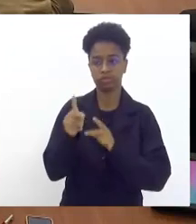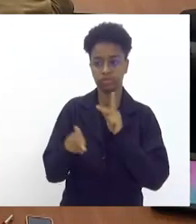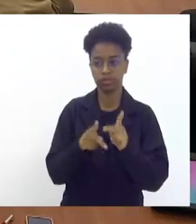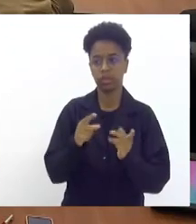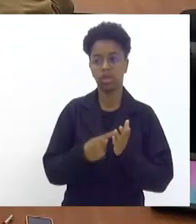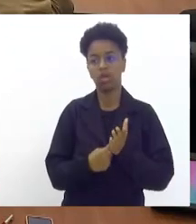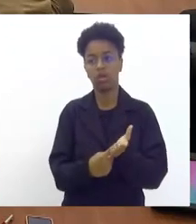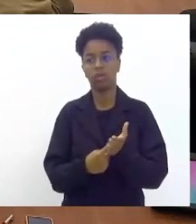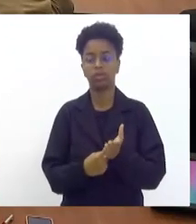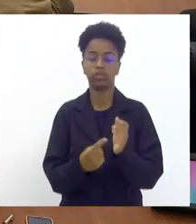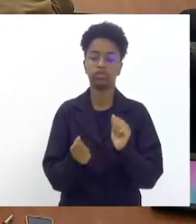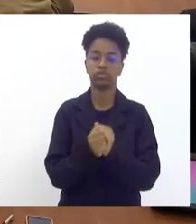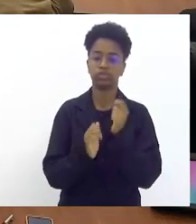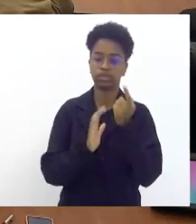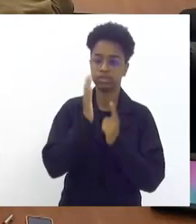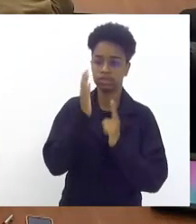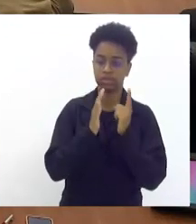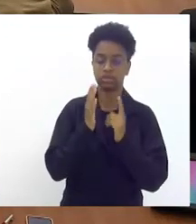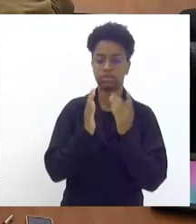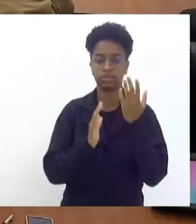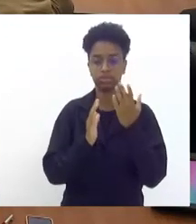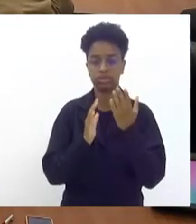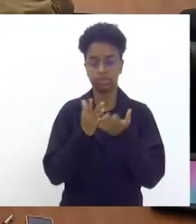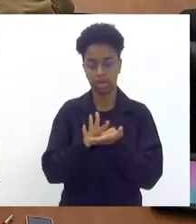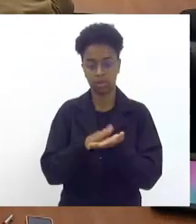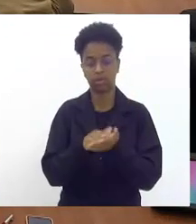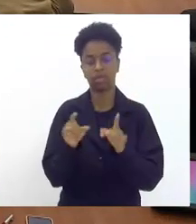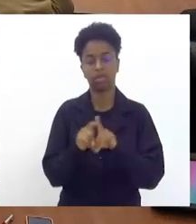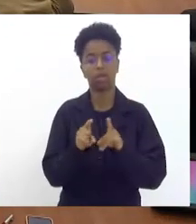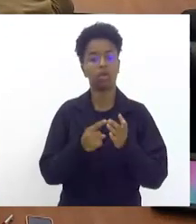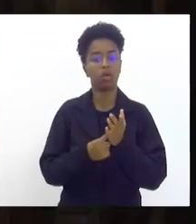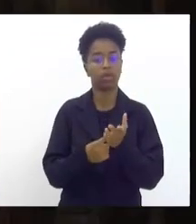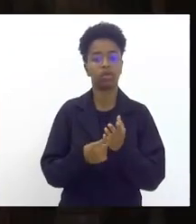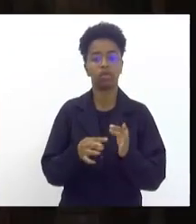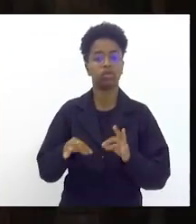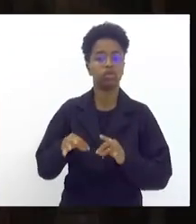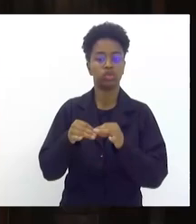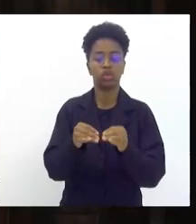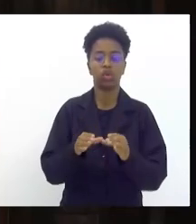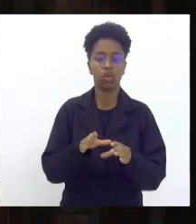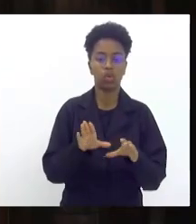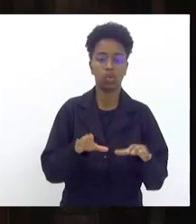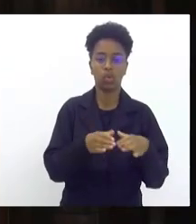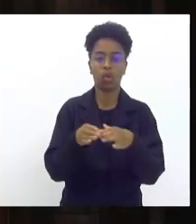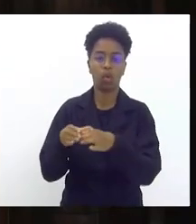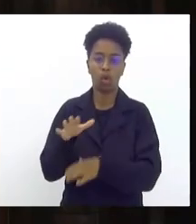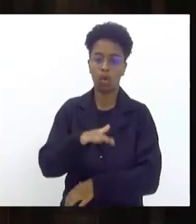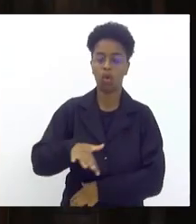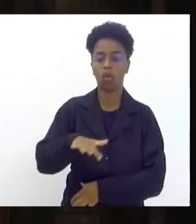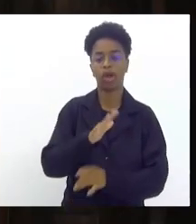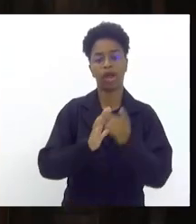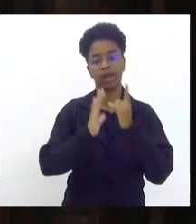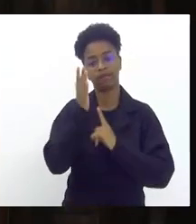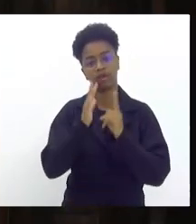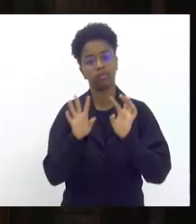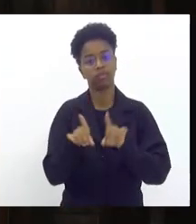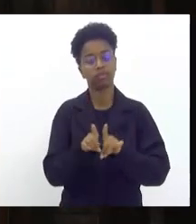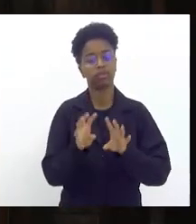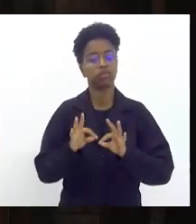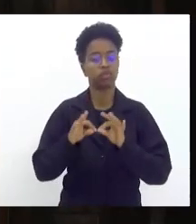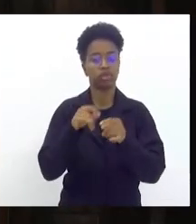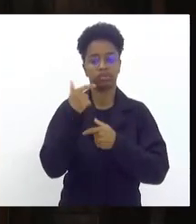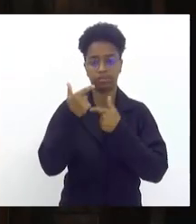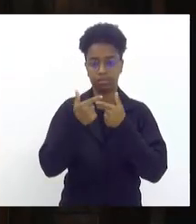compromisso com o samba e o seu compromisso com toda a cadeia produtiva e com todas as pessoas que trabalham e